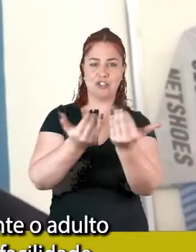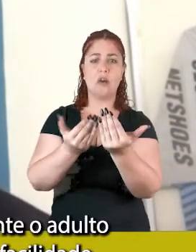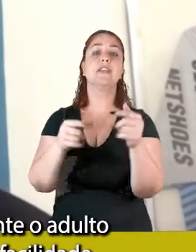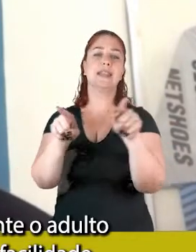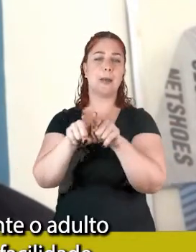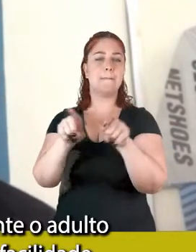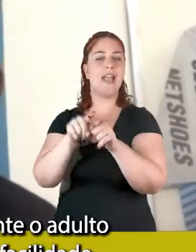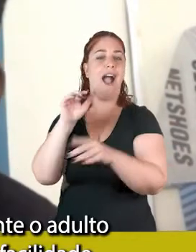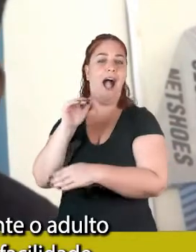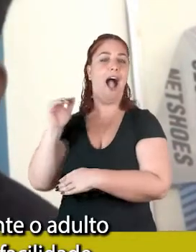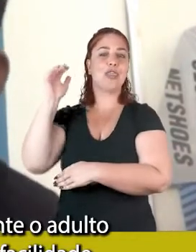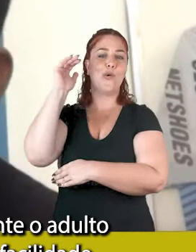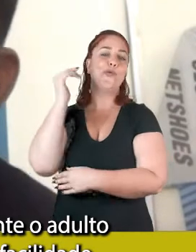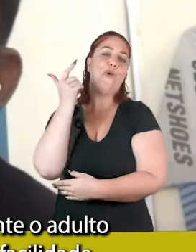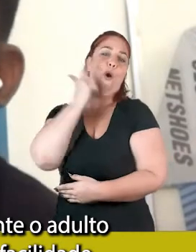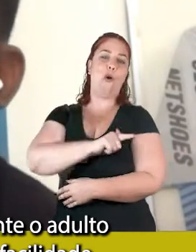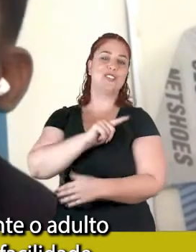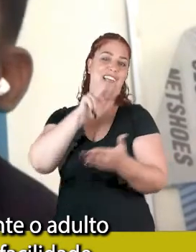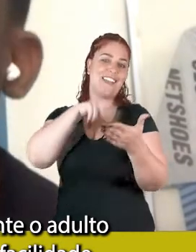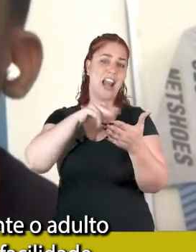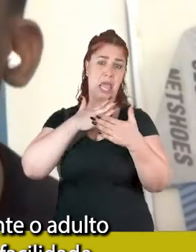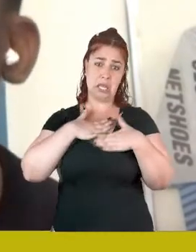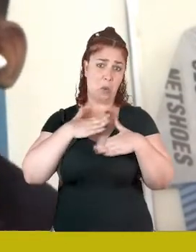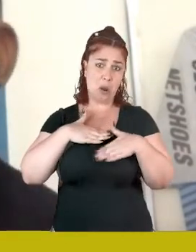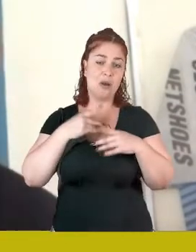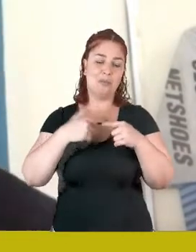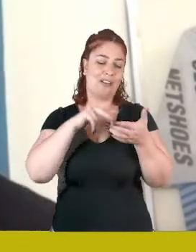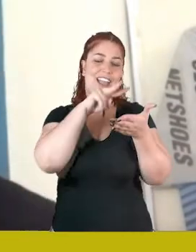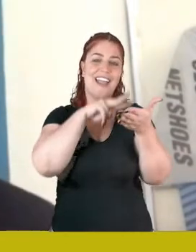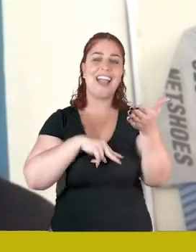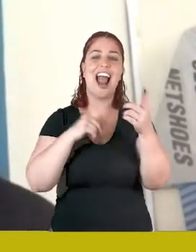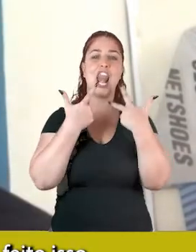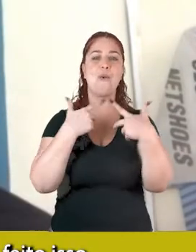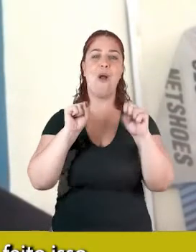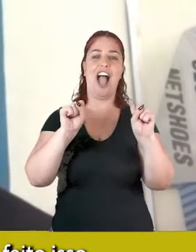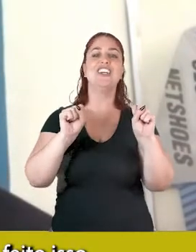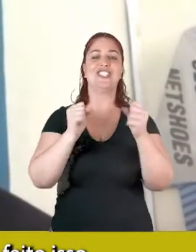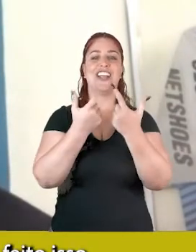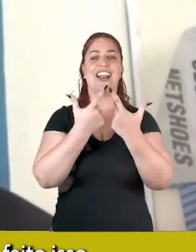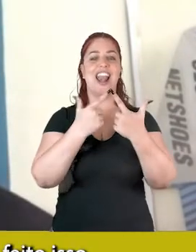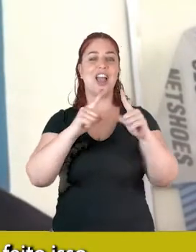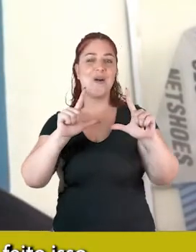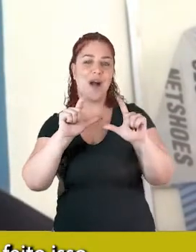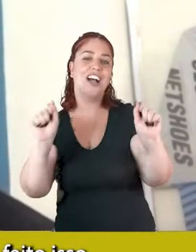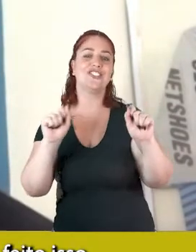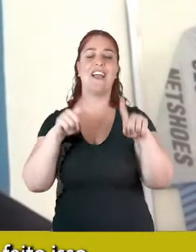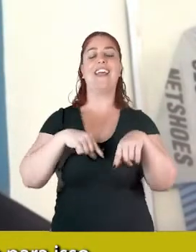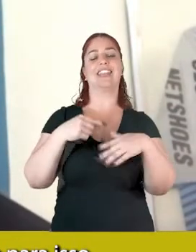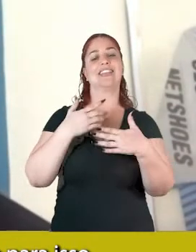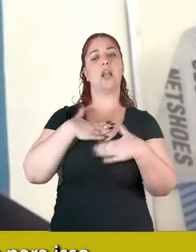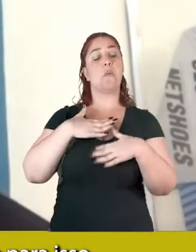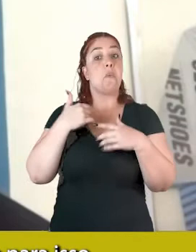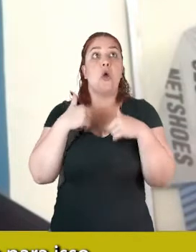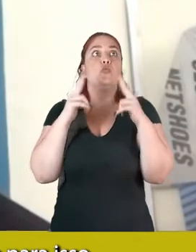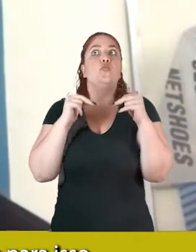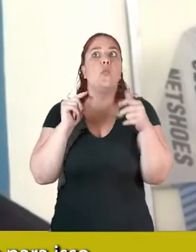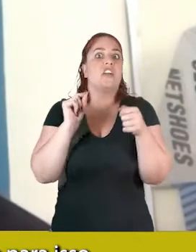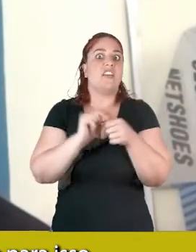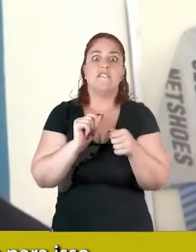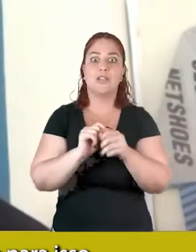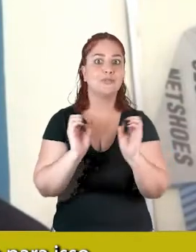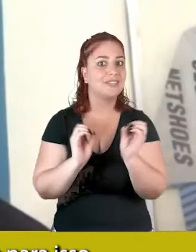fatalmente, provavelmente, o adulto vai ler com muito mais facilidade. só que eu nunca tinha feito isso, não tem esse